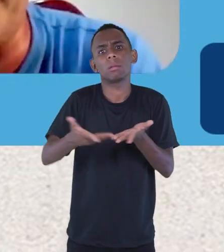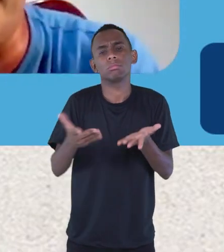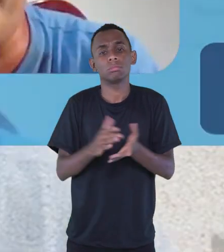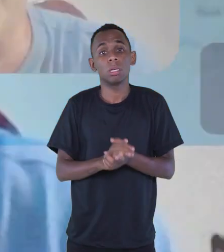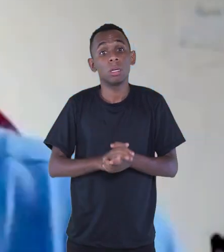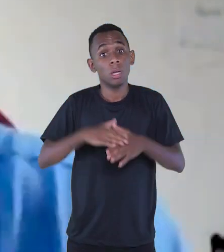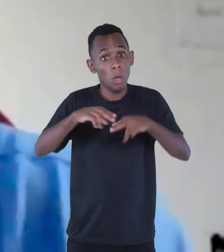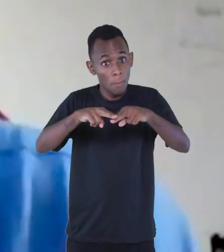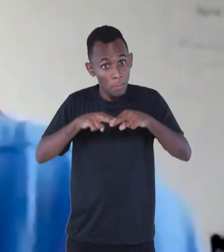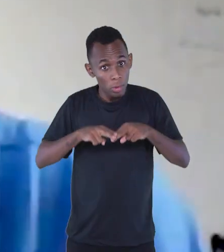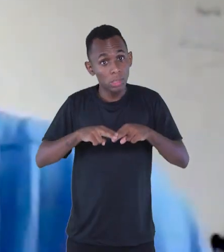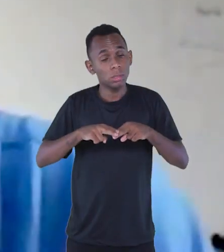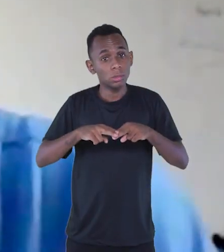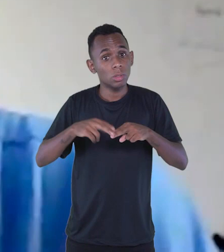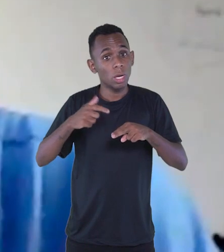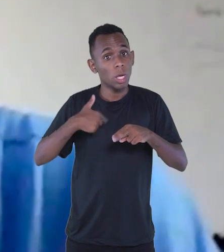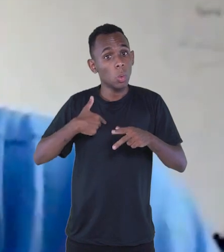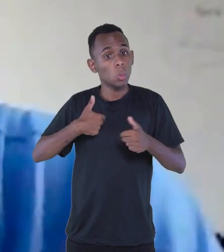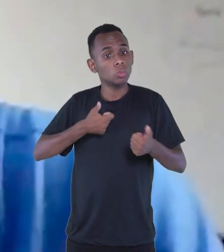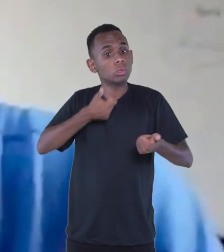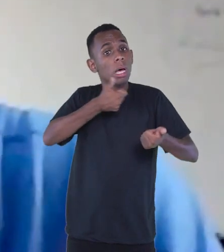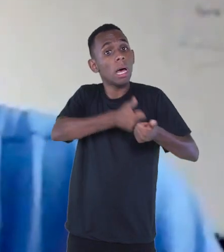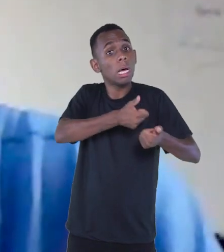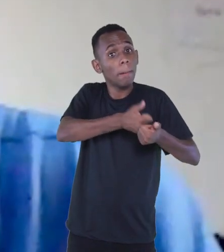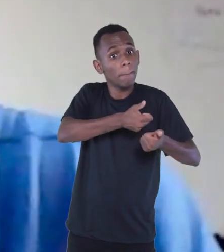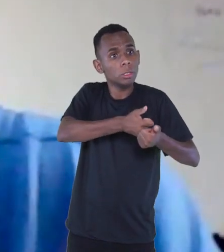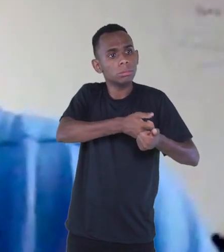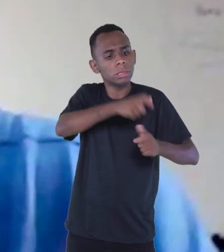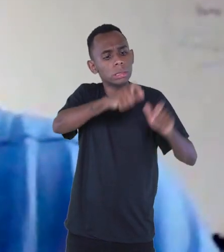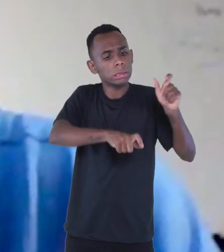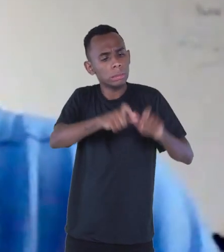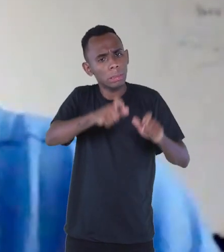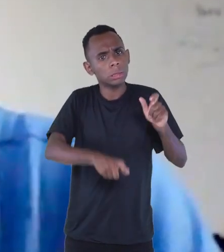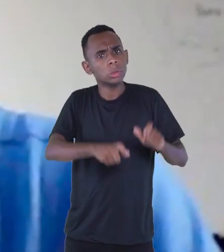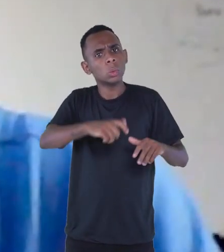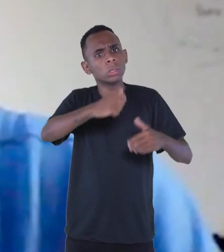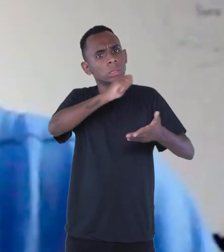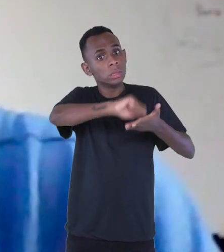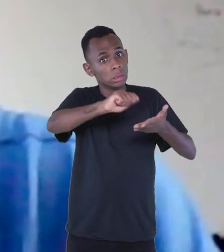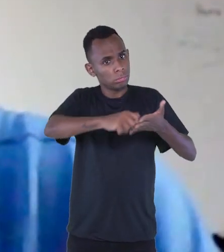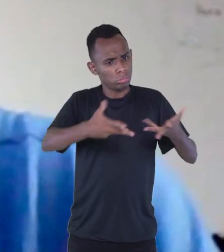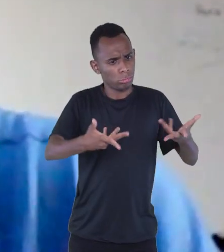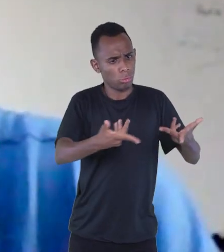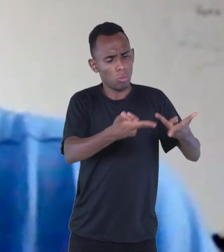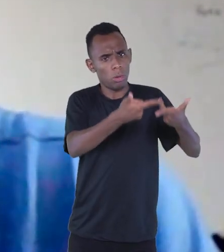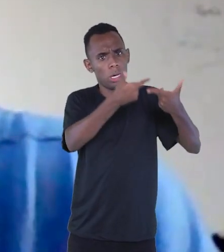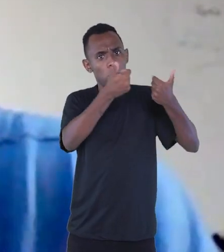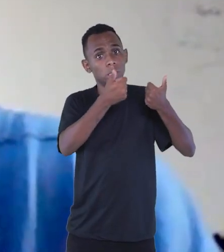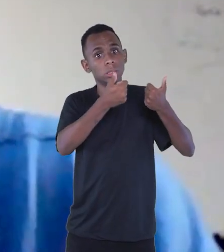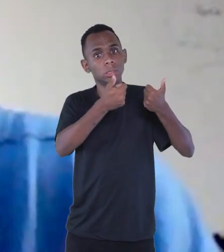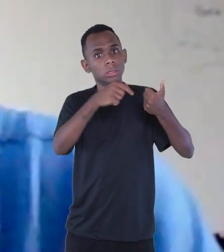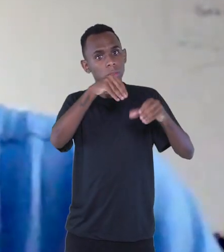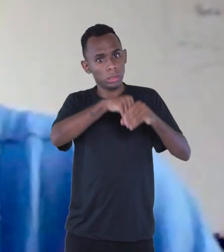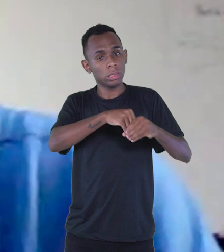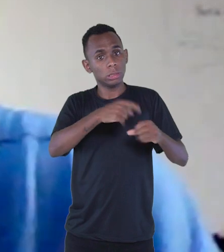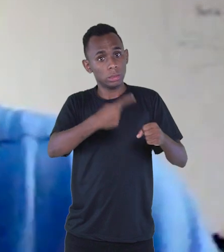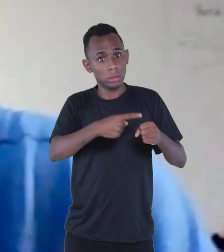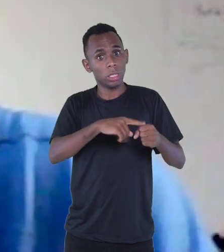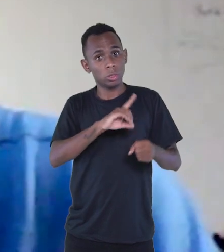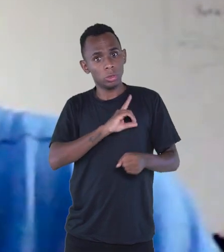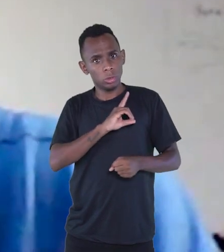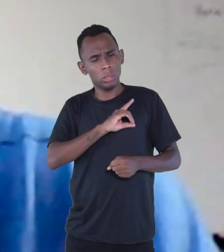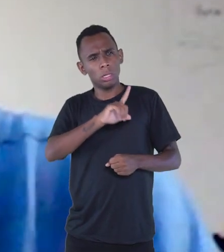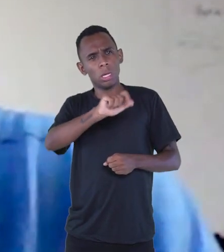por causa disso, eu acabei me aproximando de uma geração brilhante de escritores que houve aqui em Divinópolis, que reúne